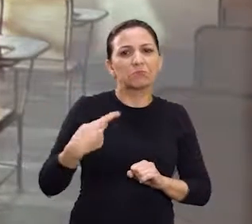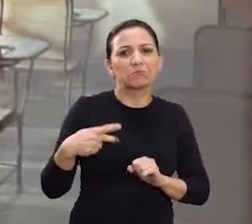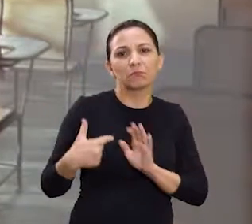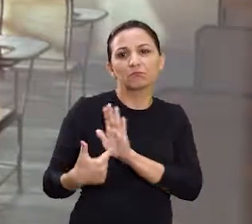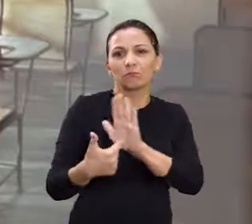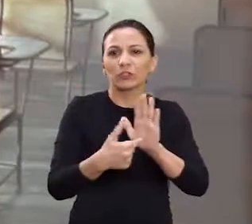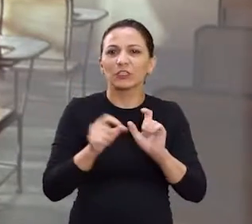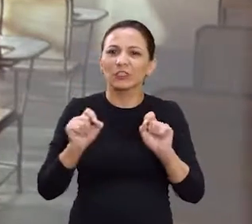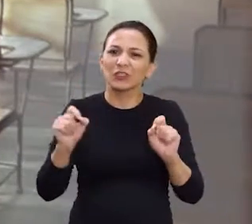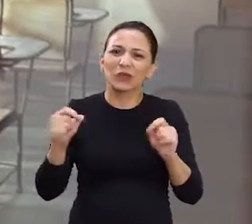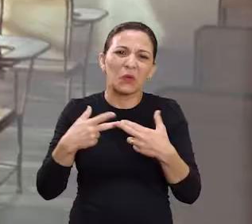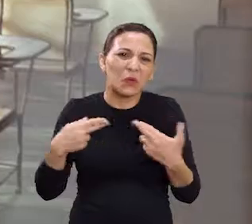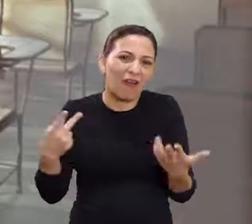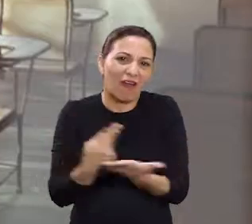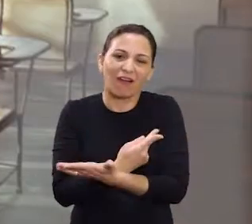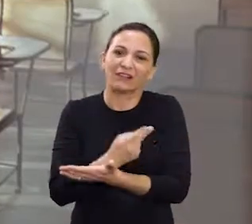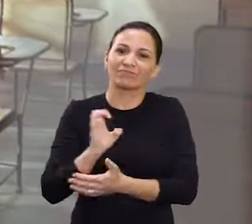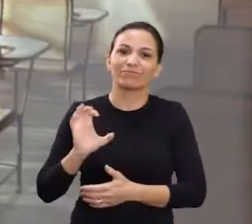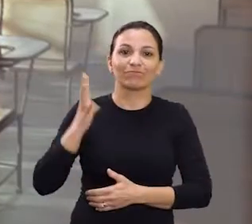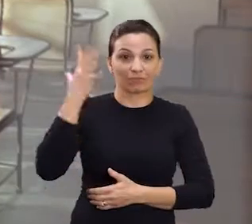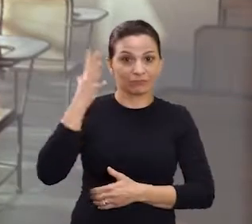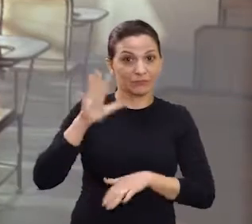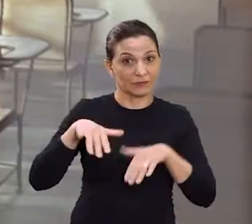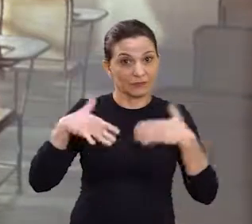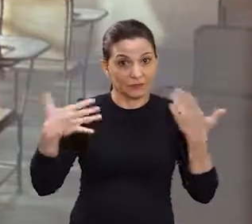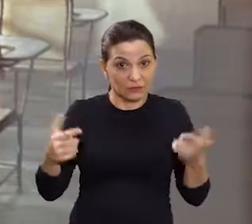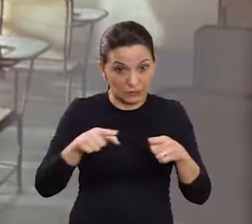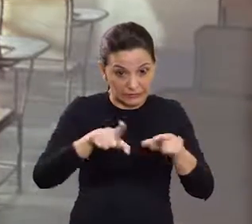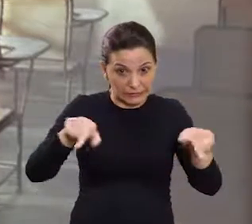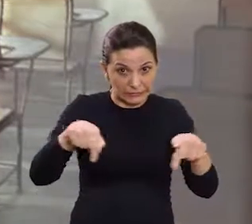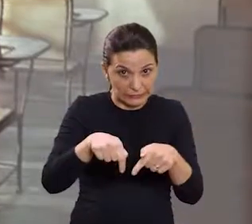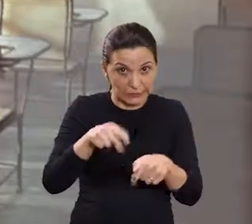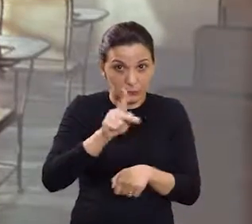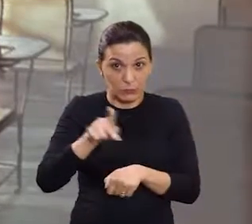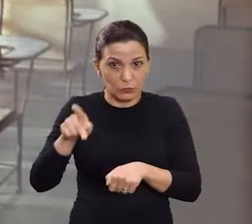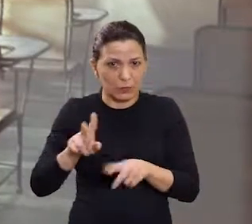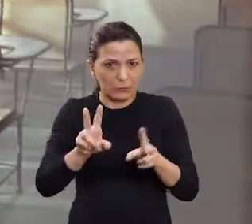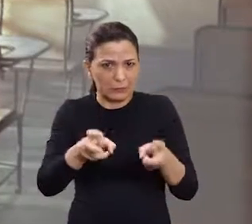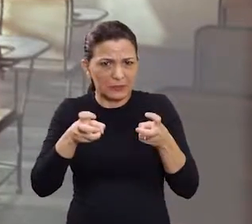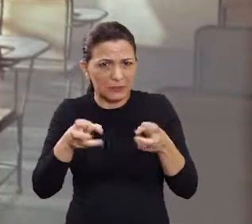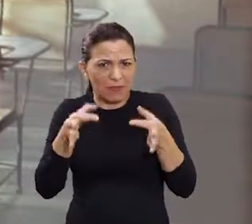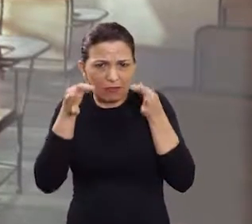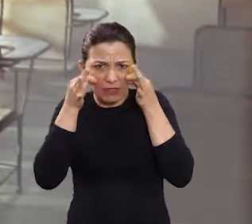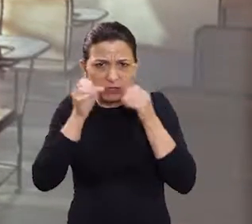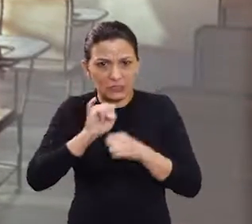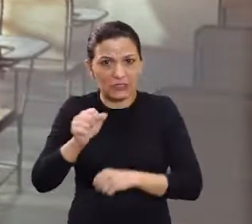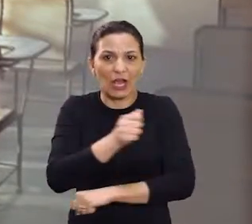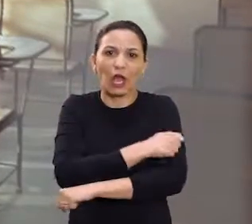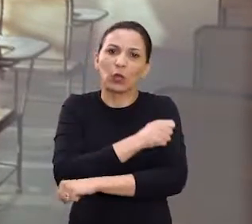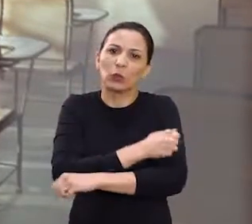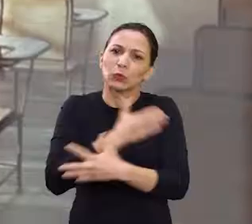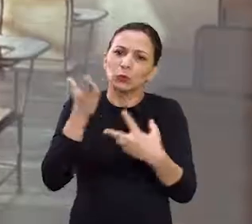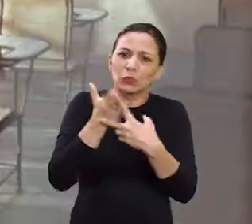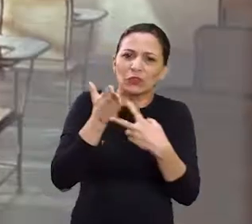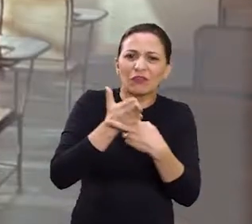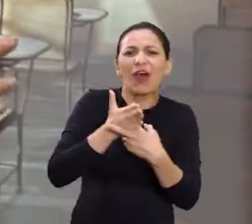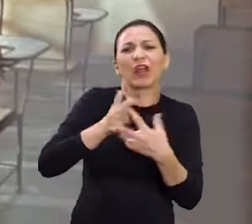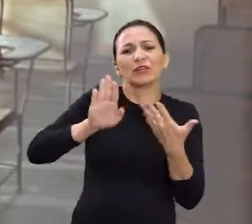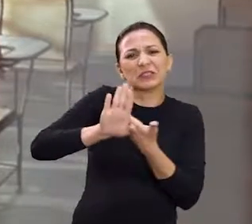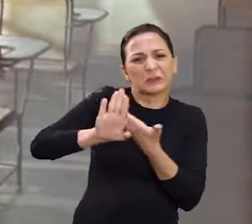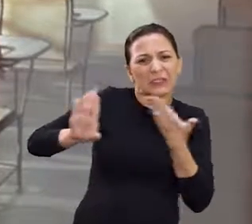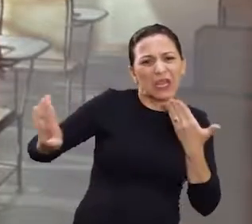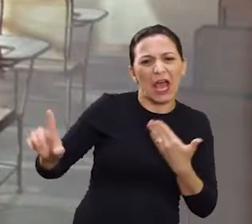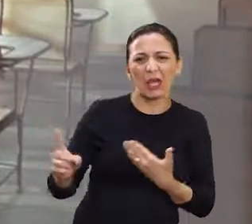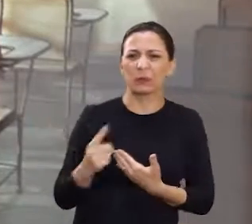alguma coisa que não está muito certa. Então os professores que percebem na sala de aula, tem que prestar atenção. Aquele aluno que se